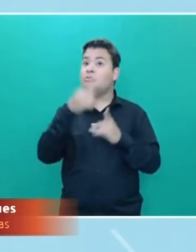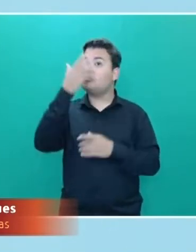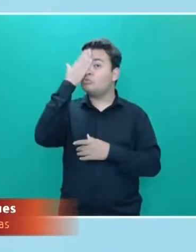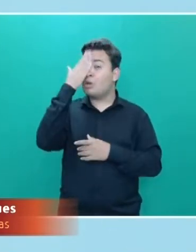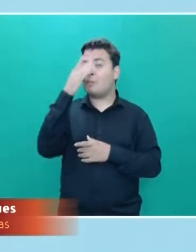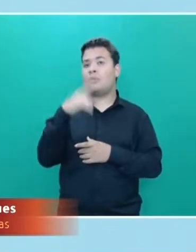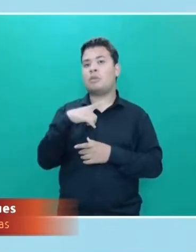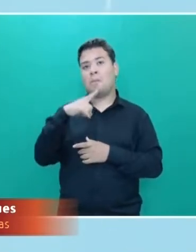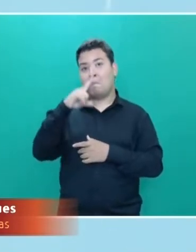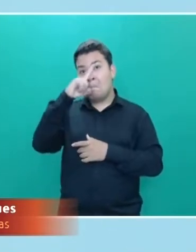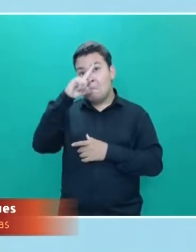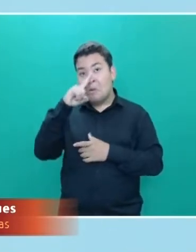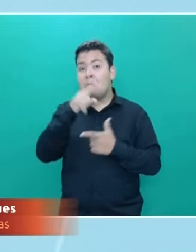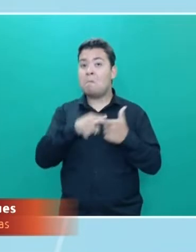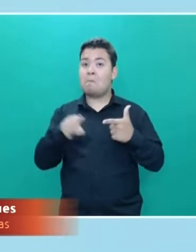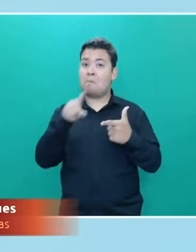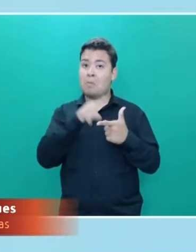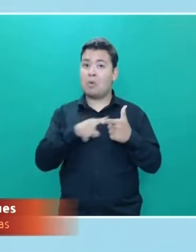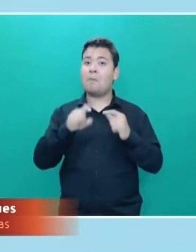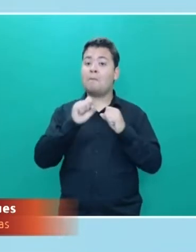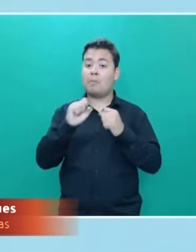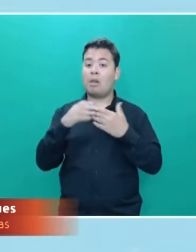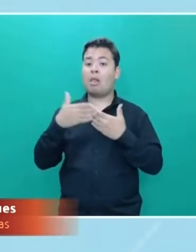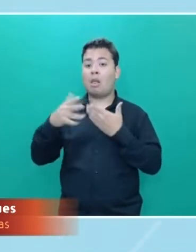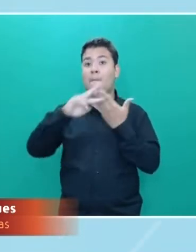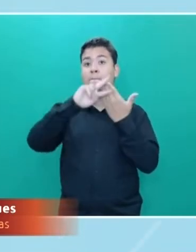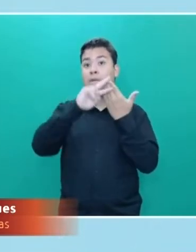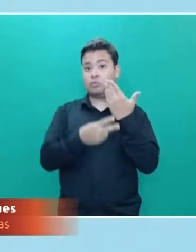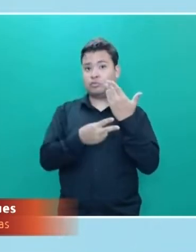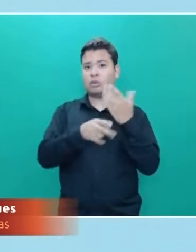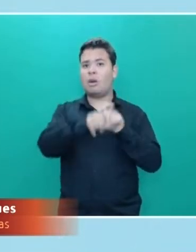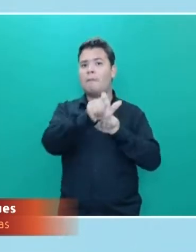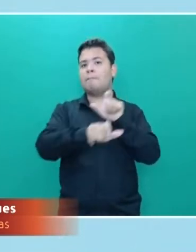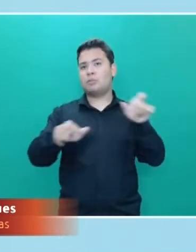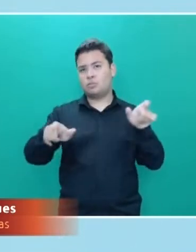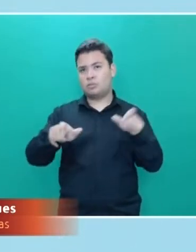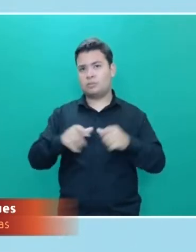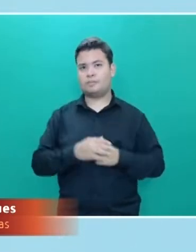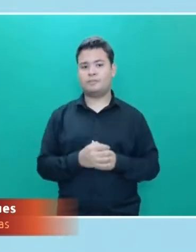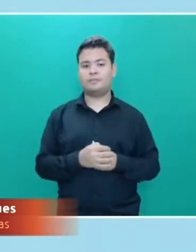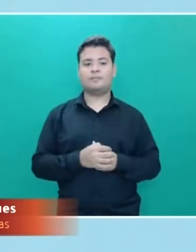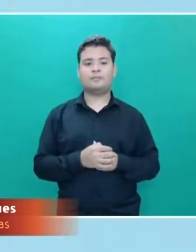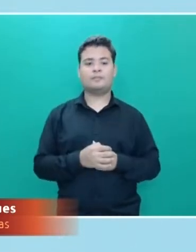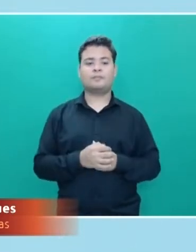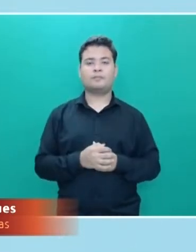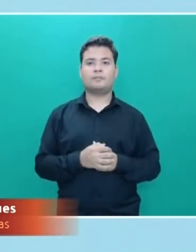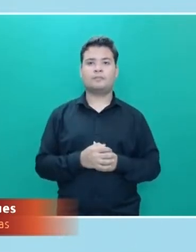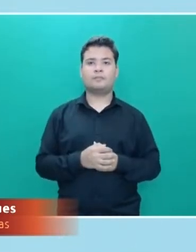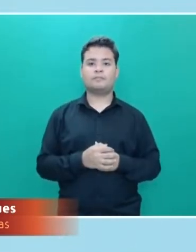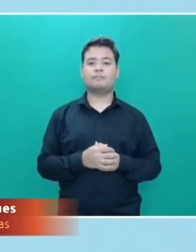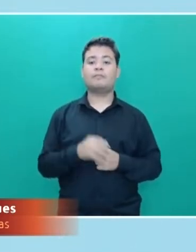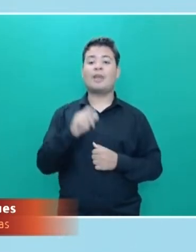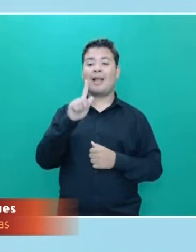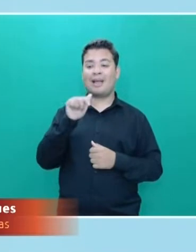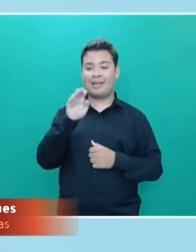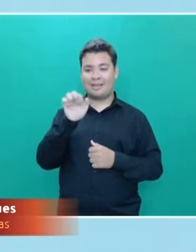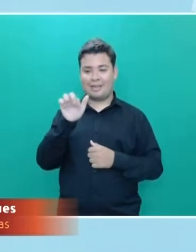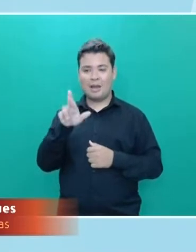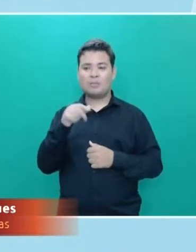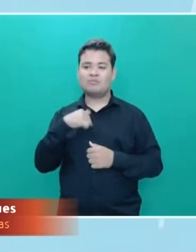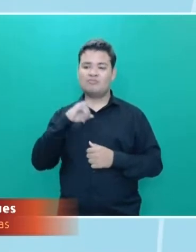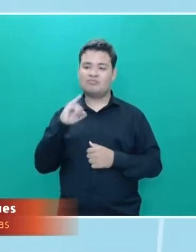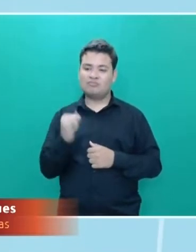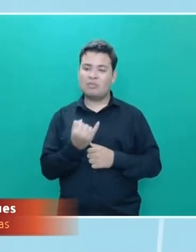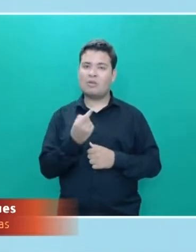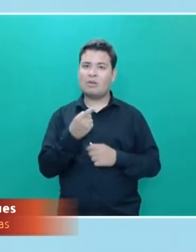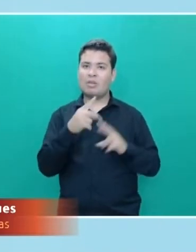Aquilo que pode acarretar para a imagem do cidadão. Cláudia, eu até vou puxar um assunto que a gente vai tratar um pouco mais no